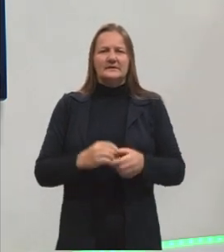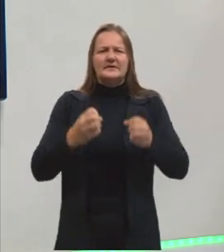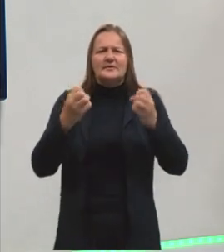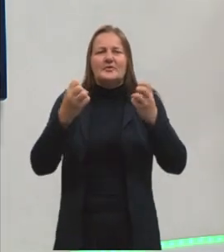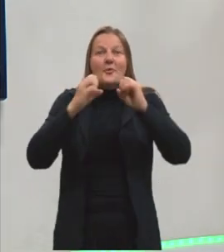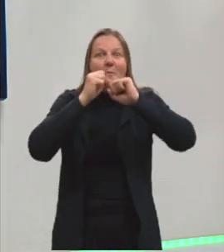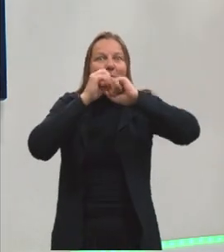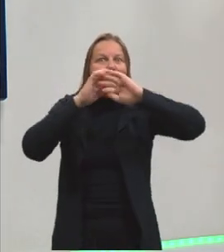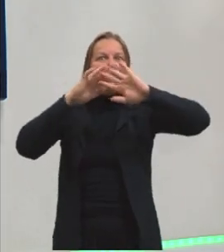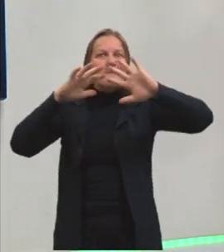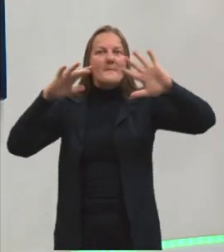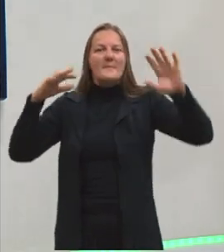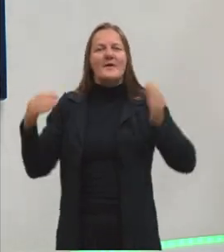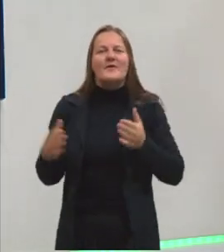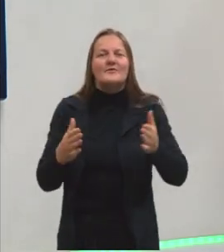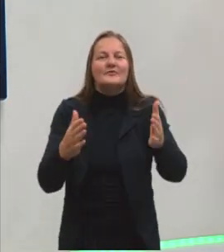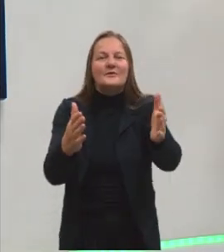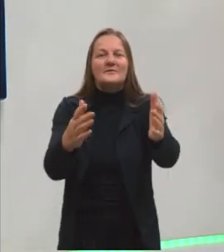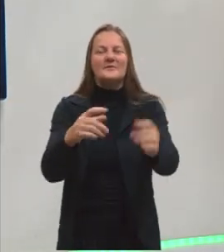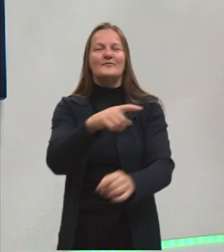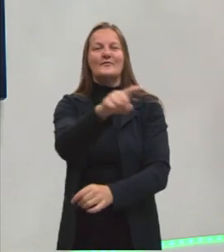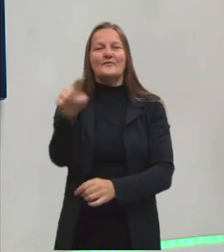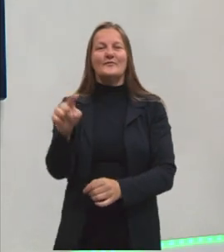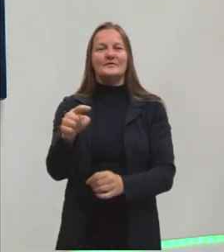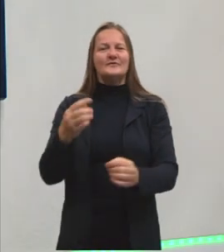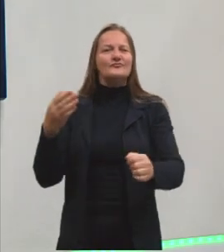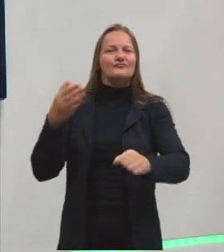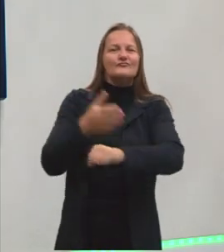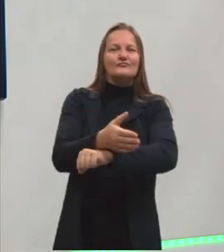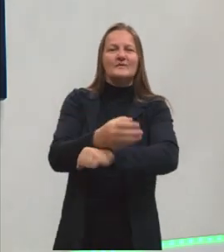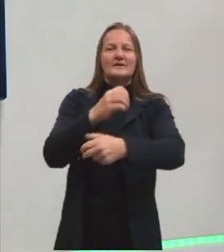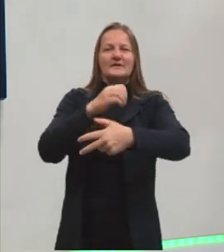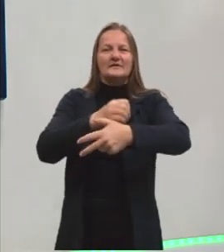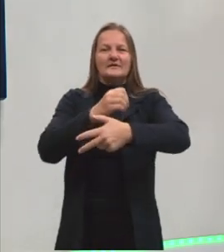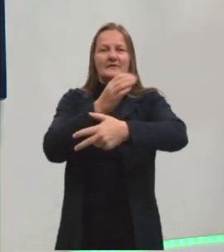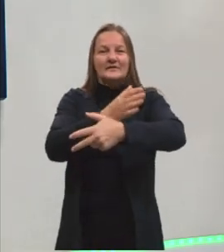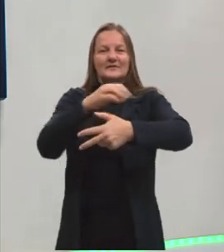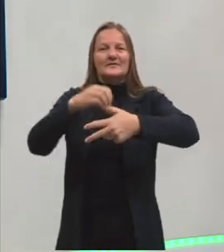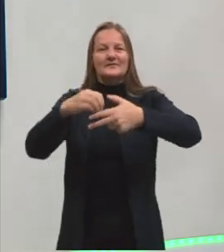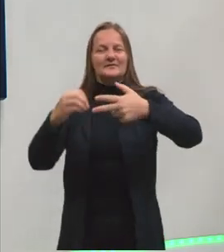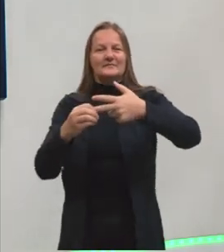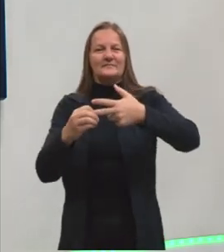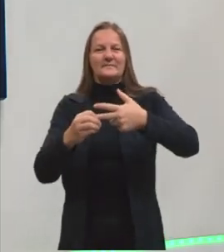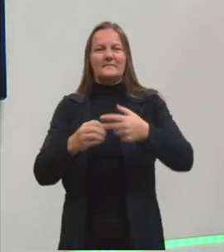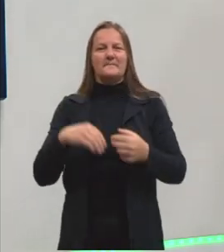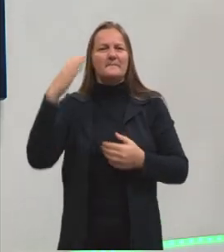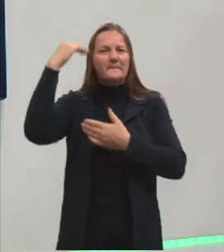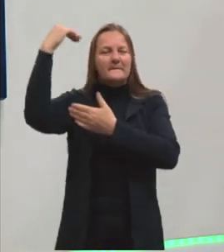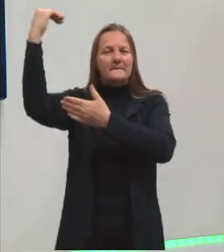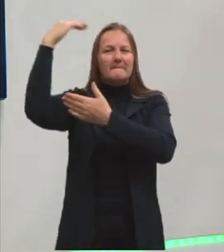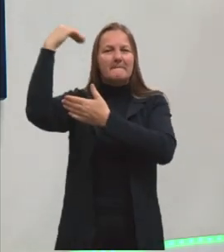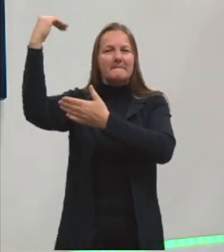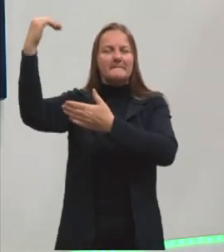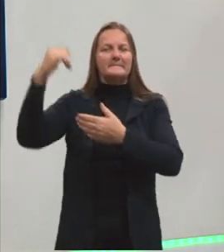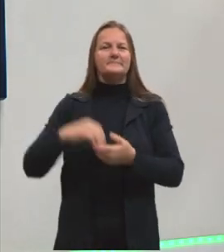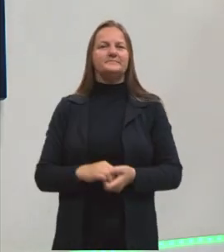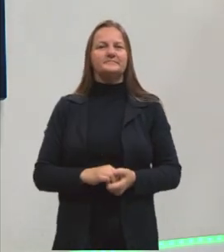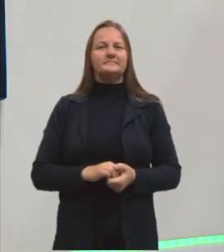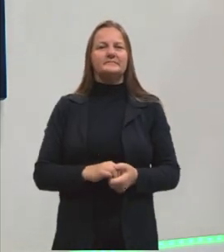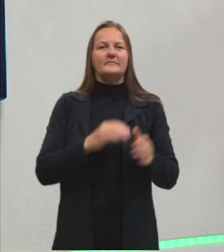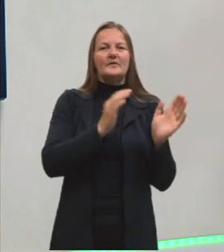trilhando para que vocês cheguem no Enem preparados e que vocês tenham sucesso aí nessa